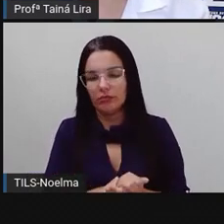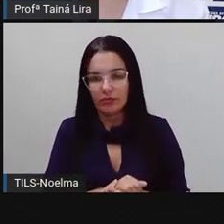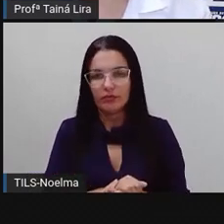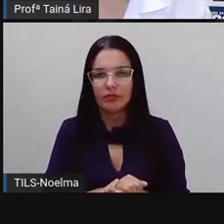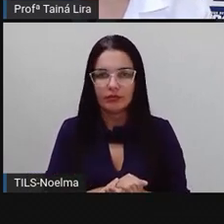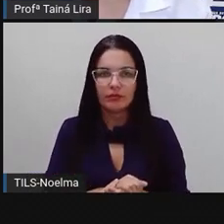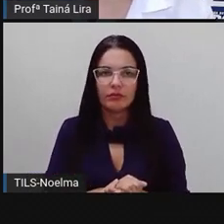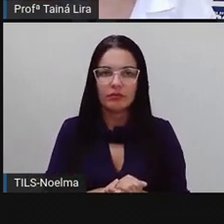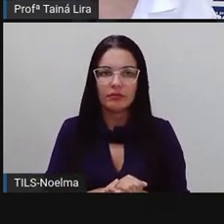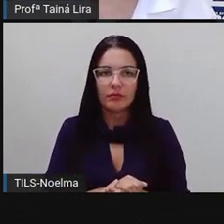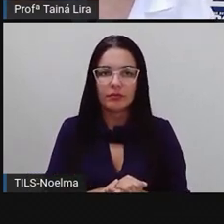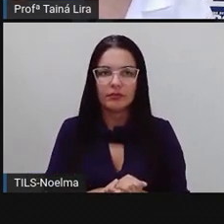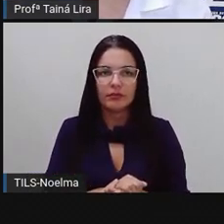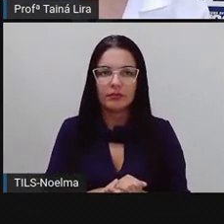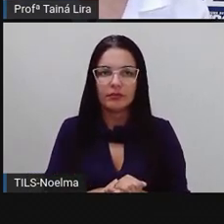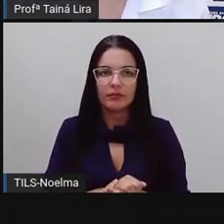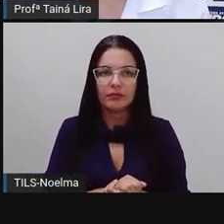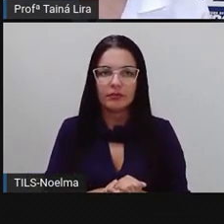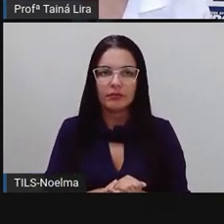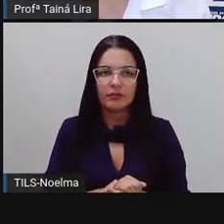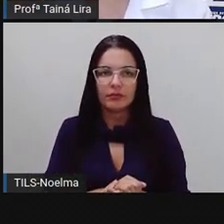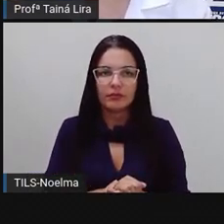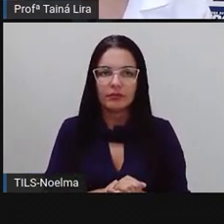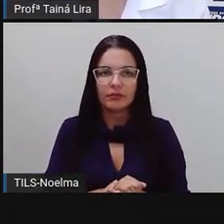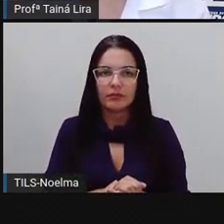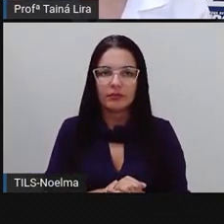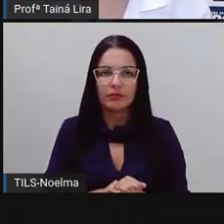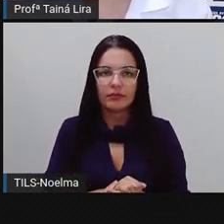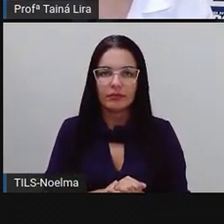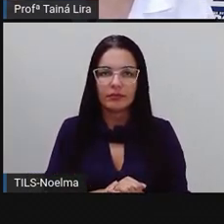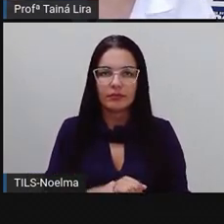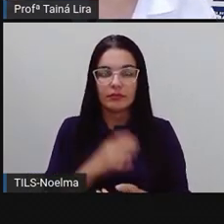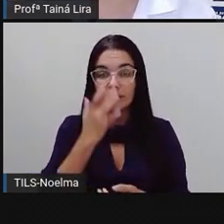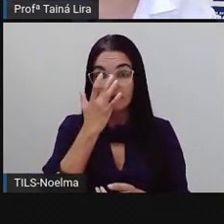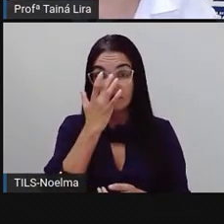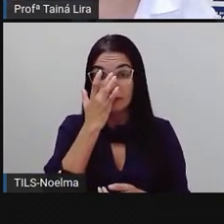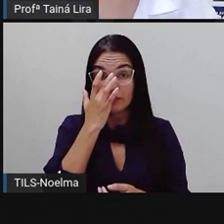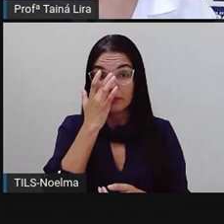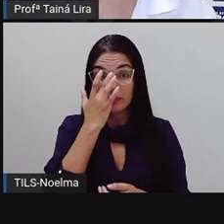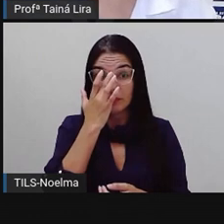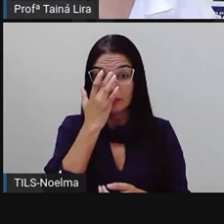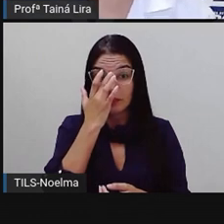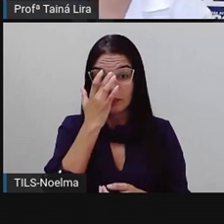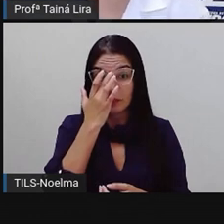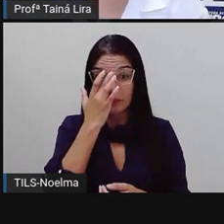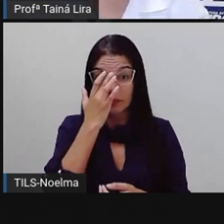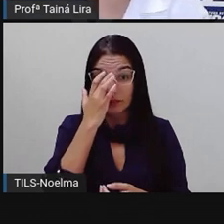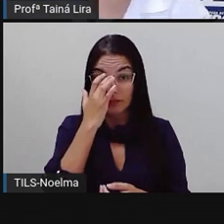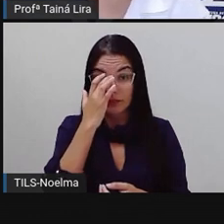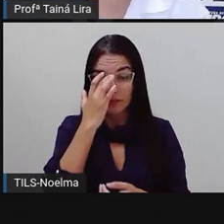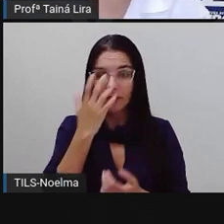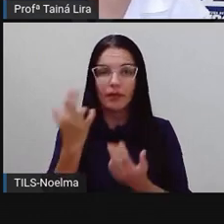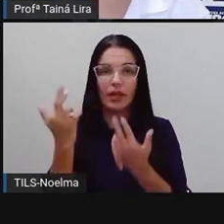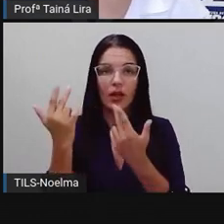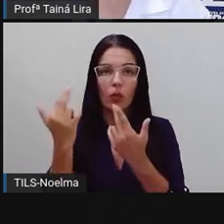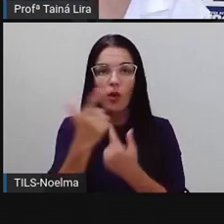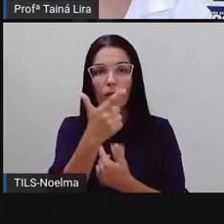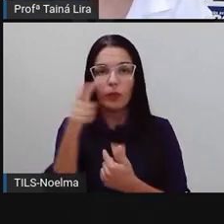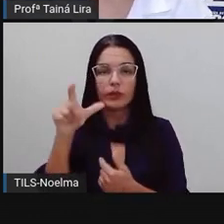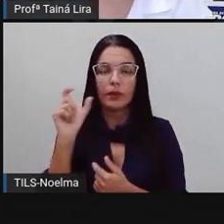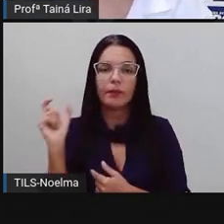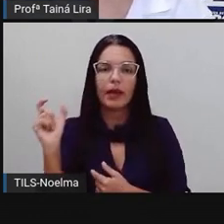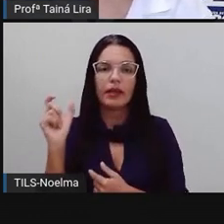fraca. Por isso que eu coloquei aí, ó, a letra O. A mesma coisa aqui vai ser essa palavrinha. Olha lá.